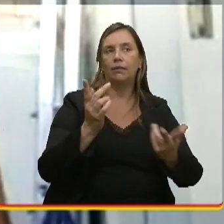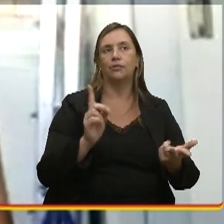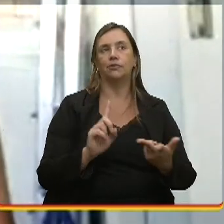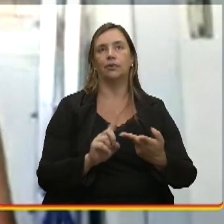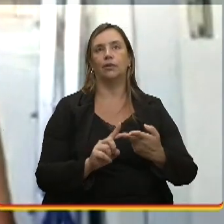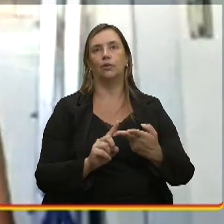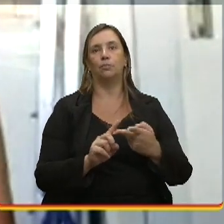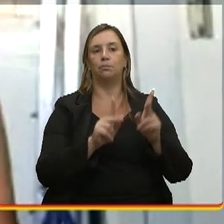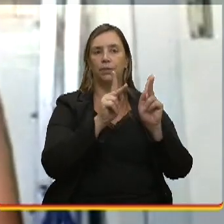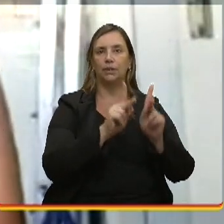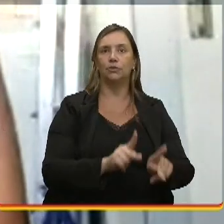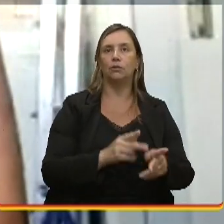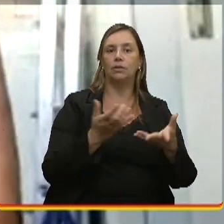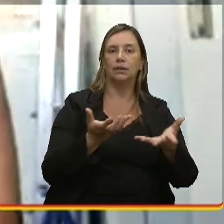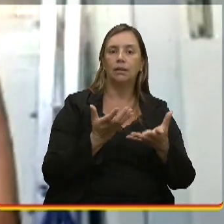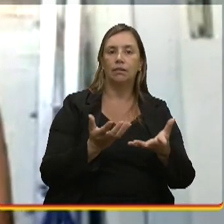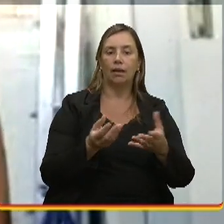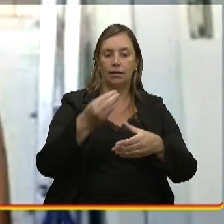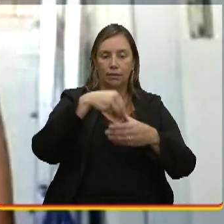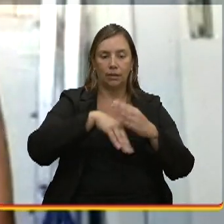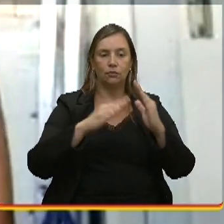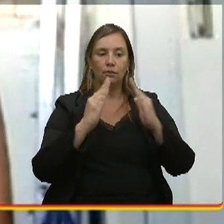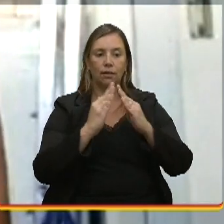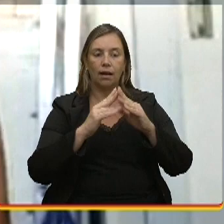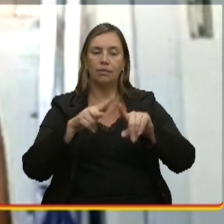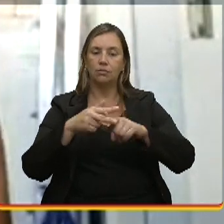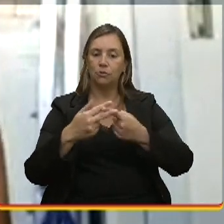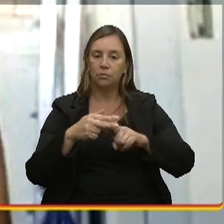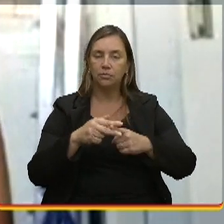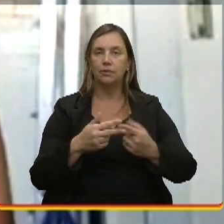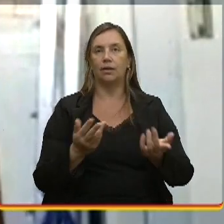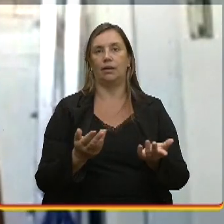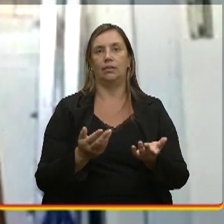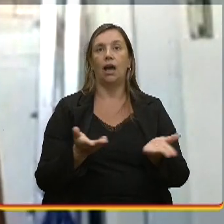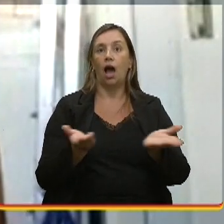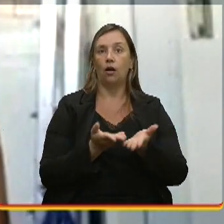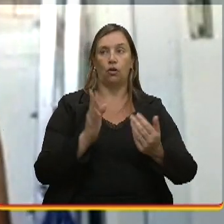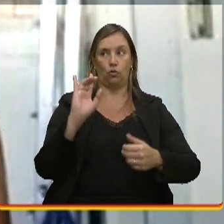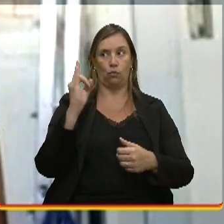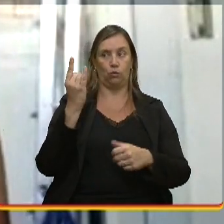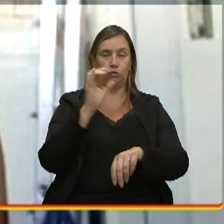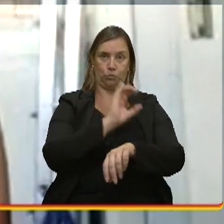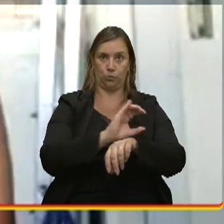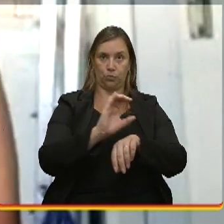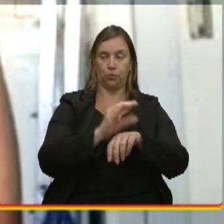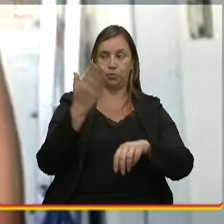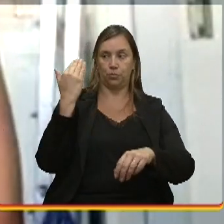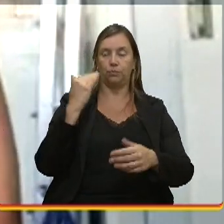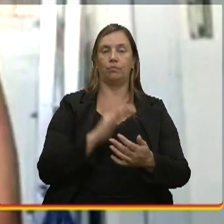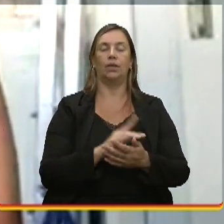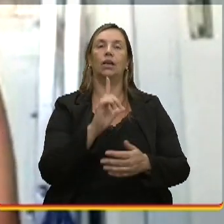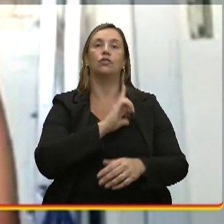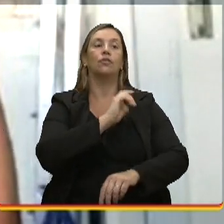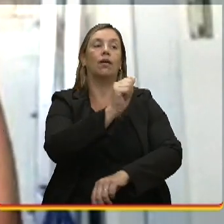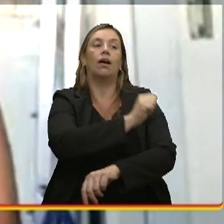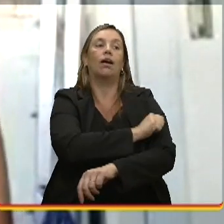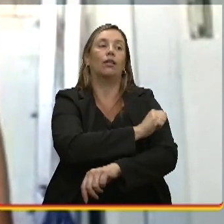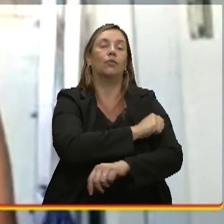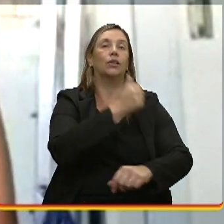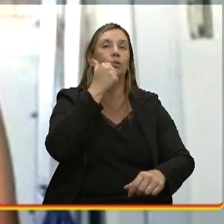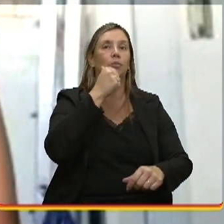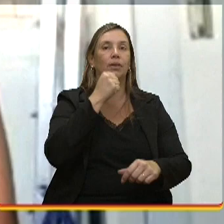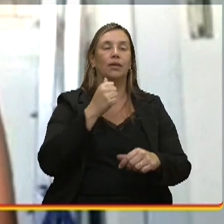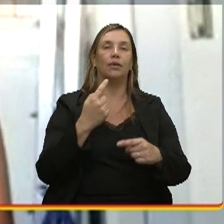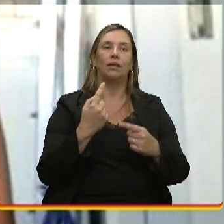que querem fazer as coisas em casa e tem também, agora no meu último curso que eu fiz, eu tive uma aluna que foi muito